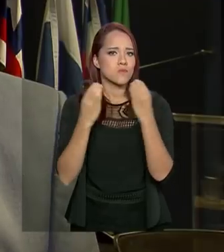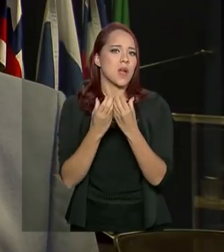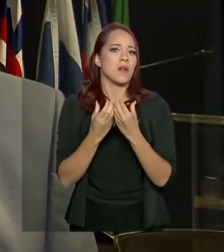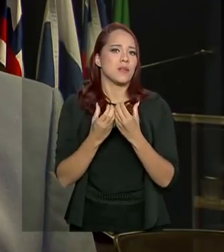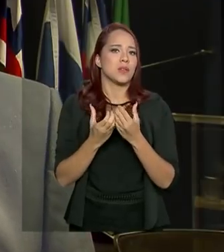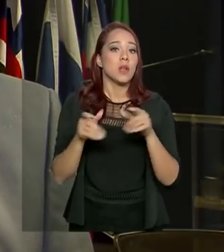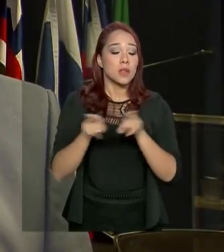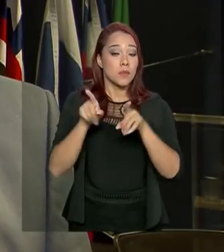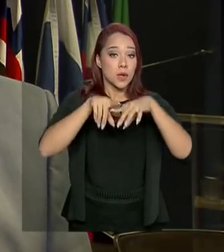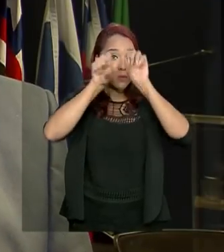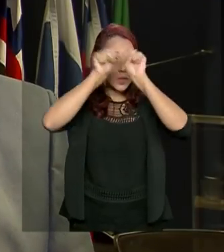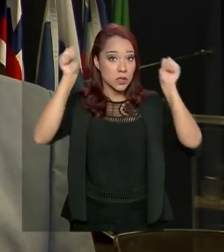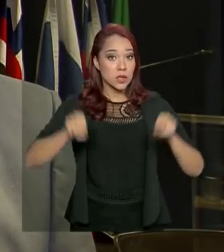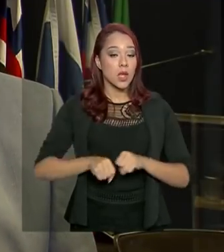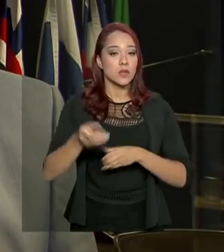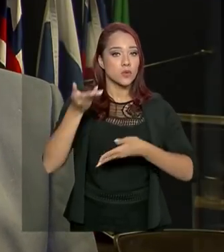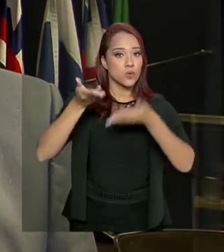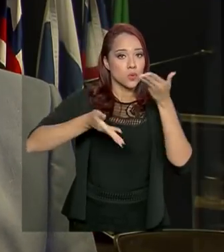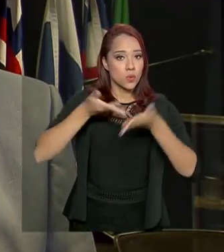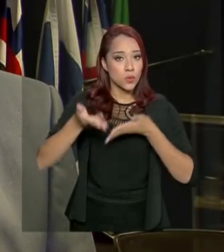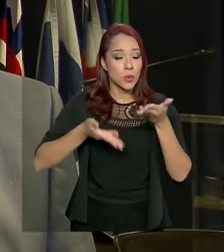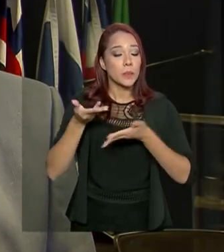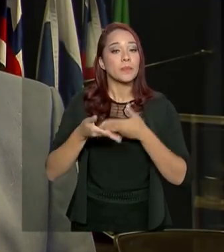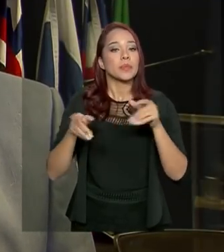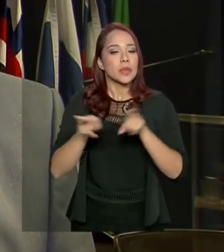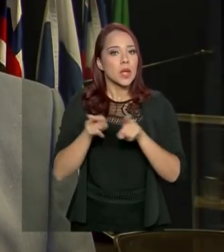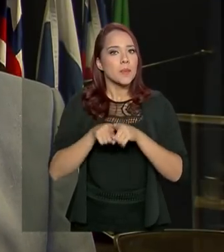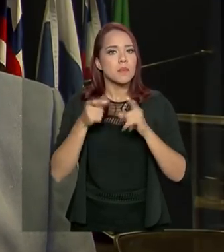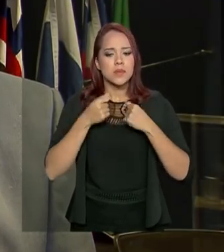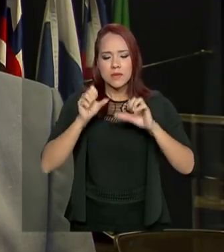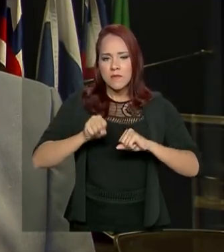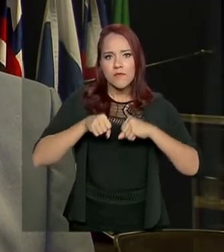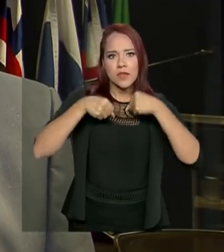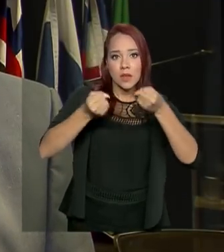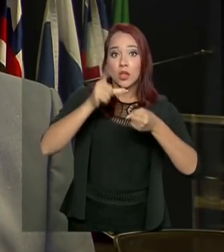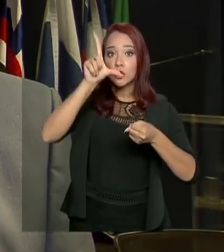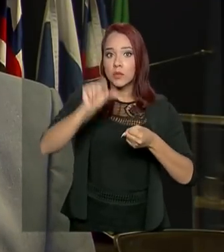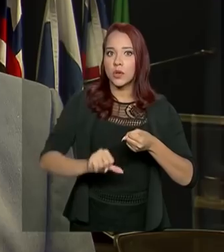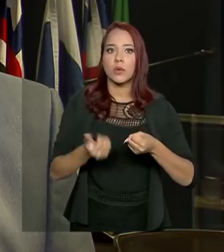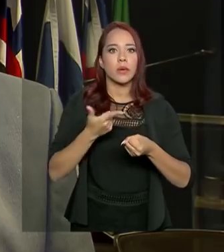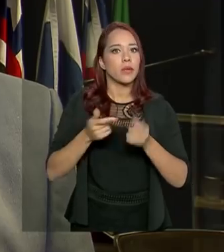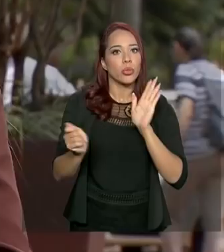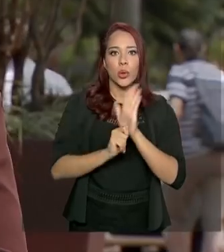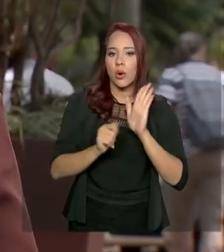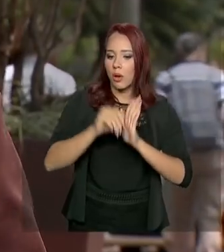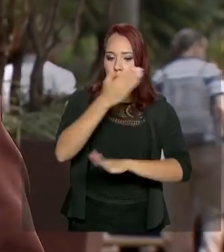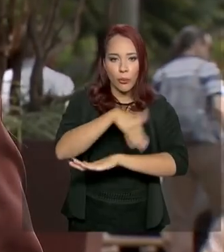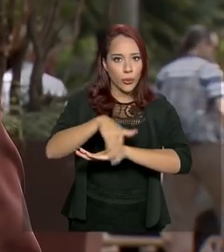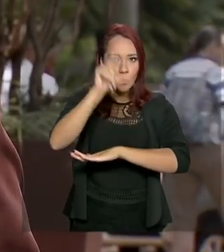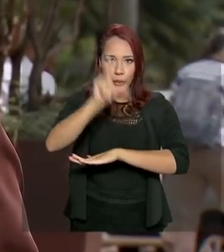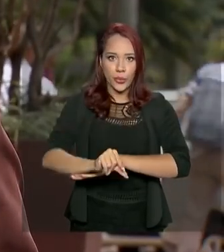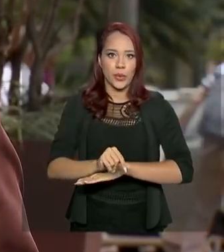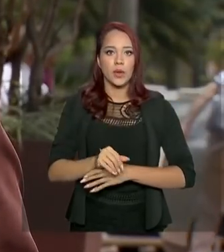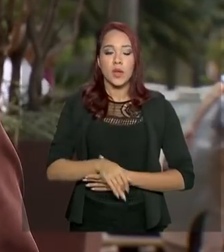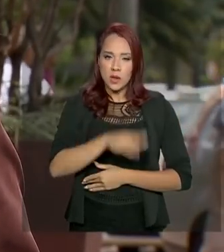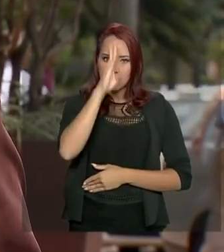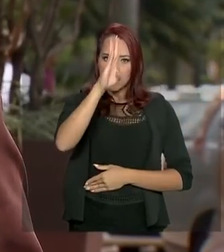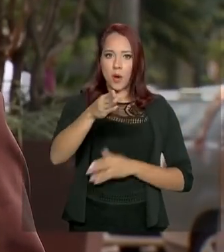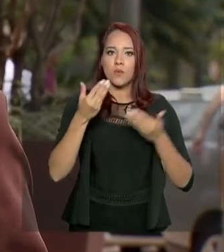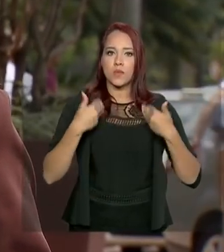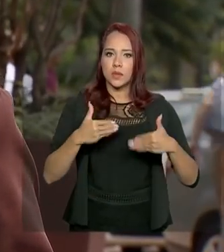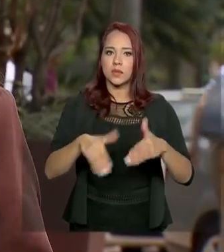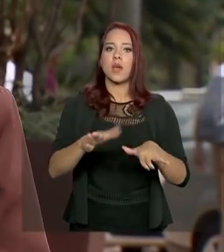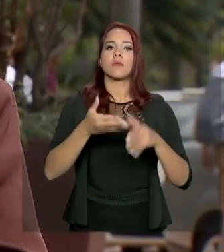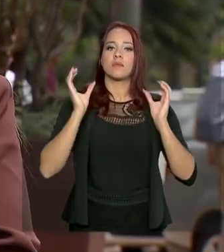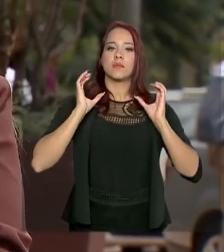no sistema de comunidades terapêuticas, e também enfrentar e diminuir a oferta de droga na rua. Entre as prioridades do Ministério